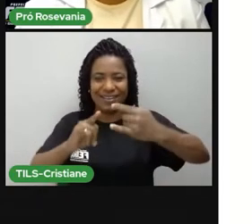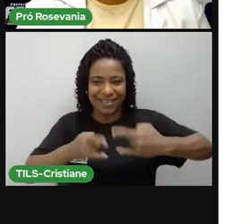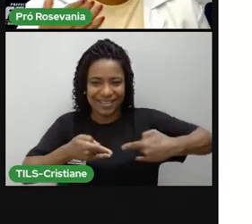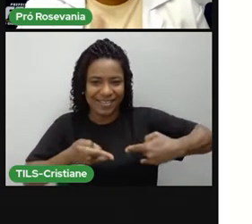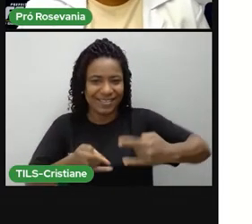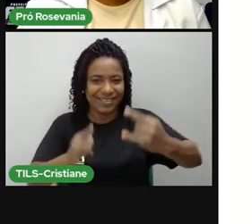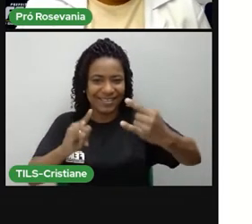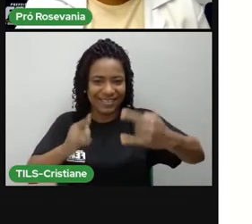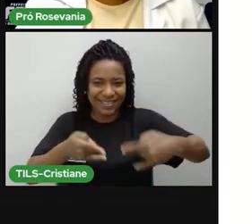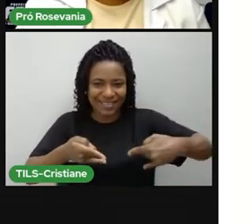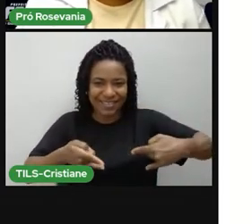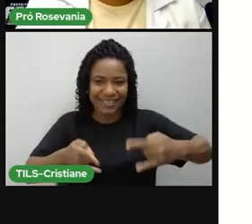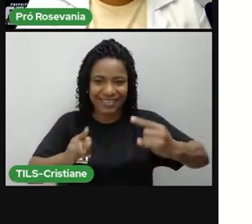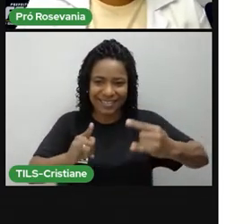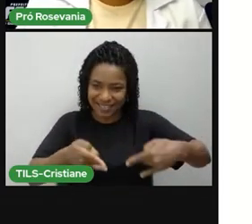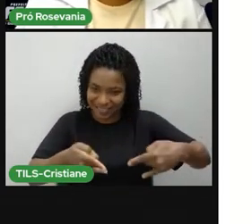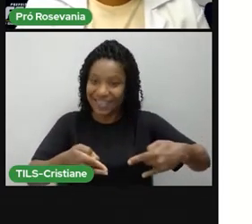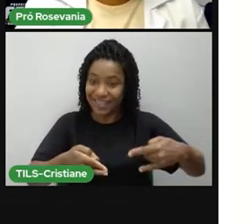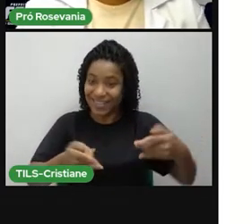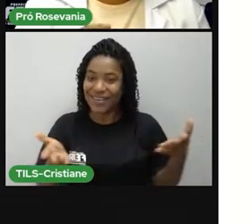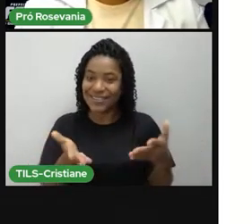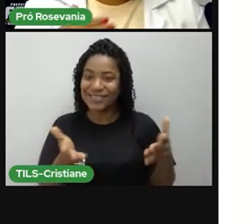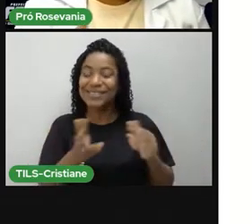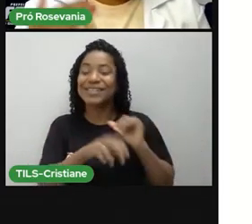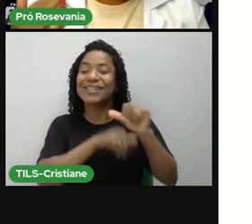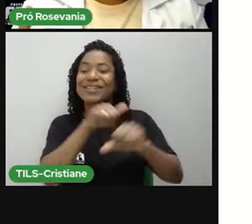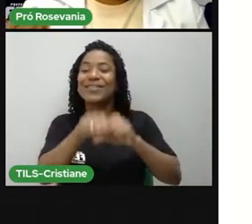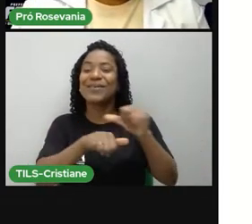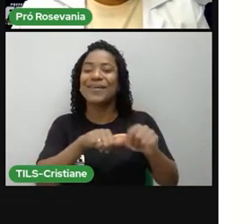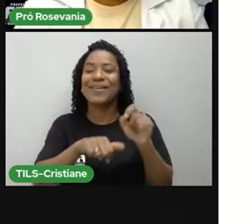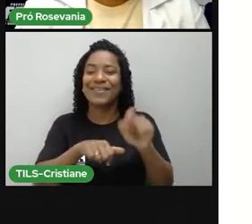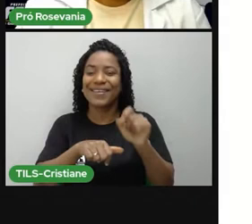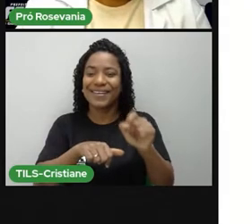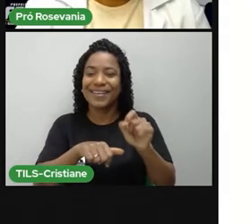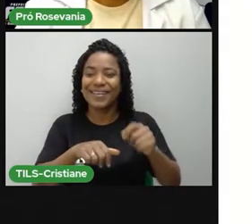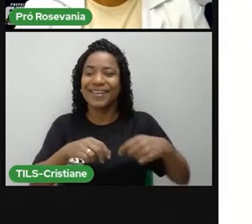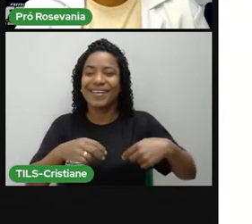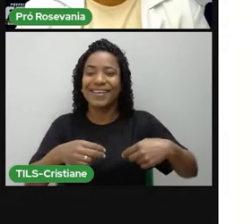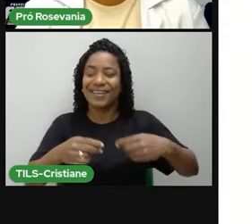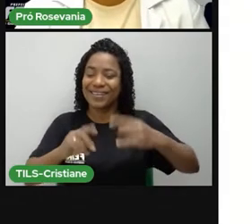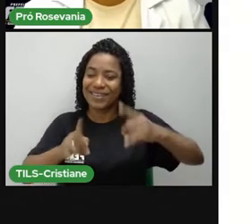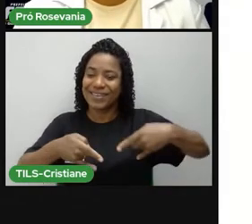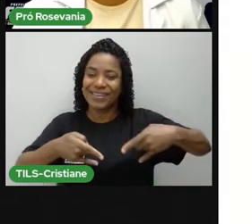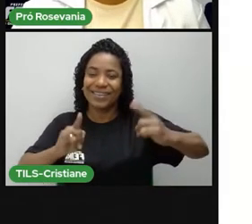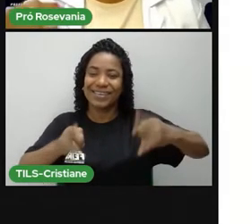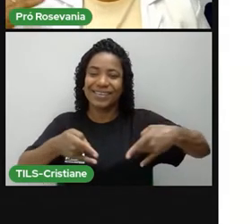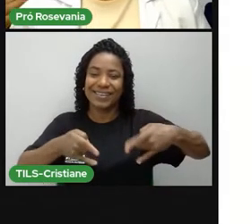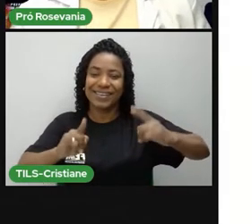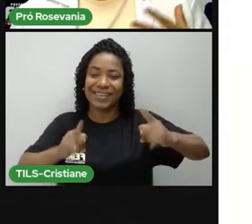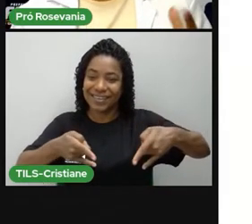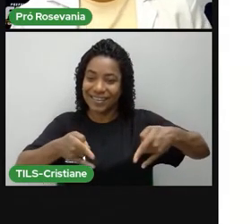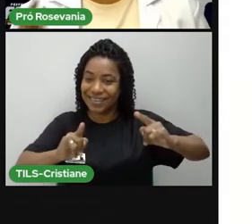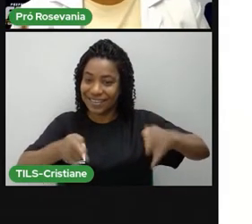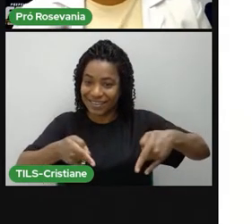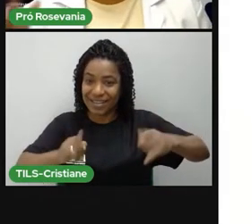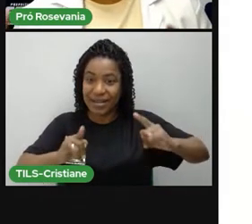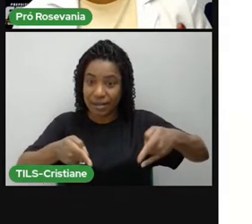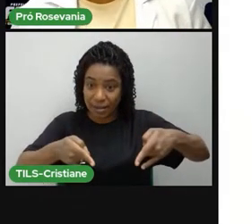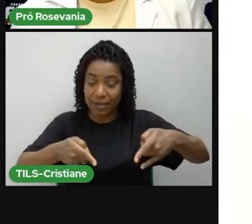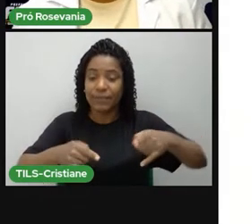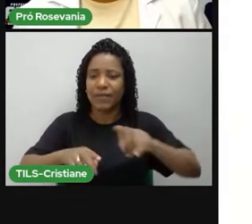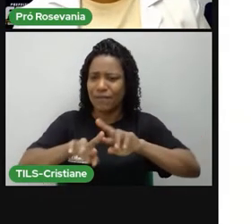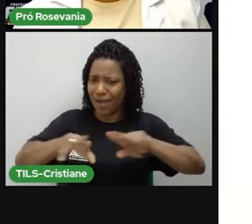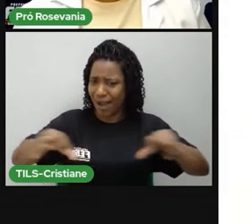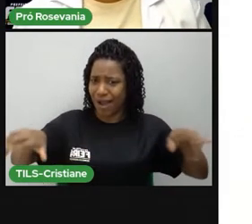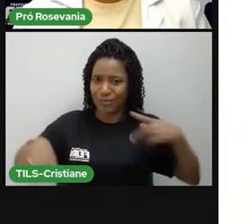traz as nossas características atuais, que a tecnologia também vai mudando um pouco, os aspectos culturais, e hoje nós temos diversos